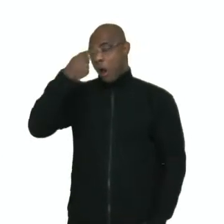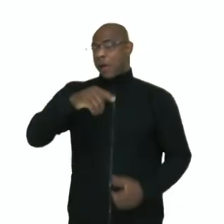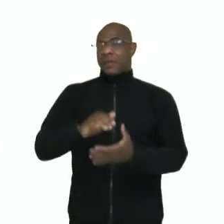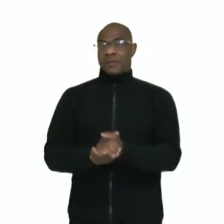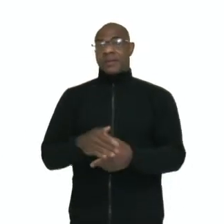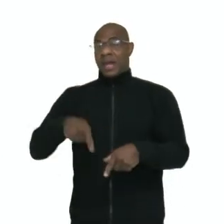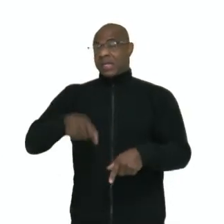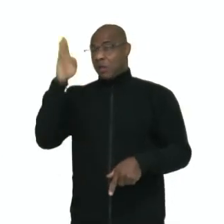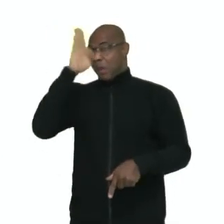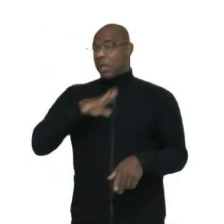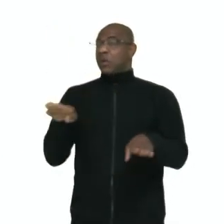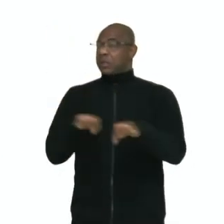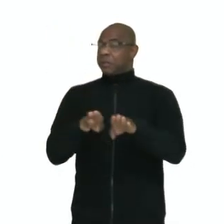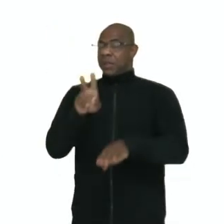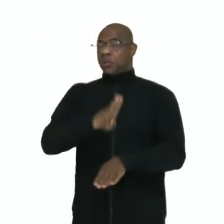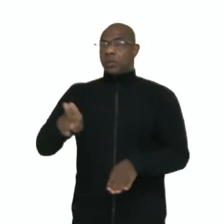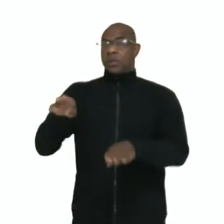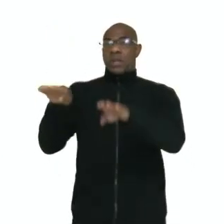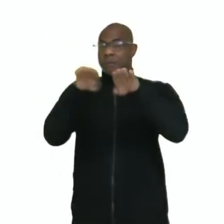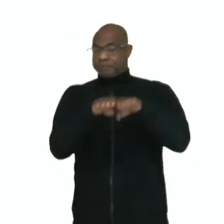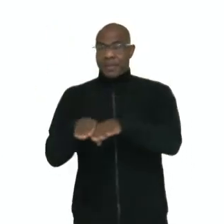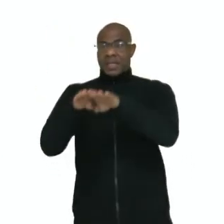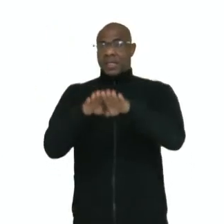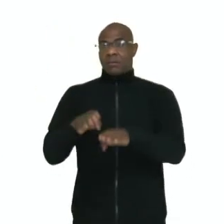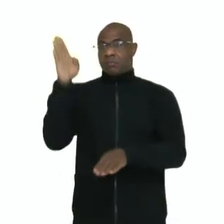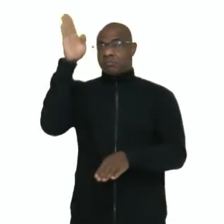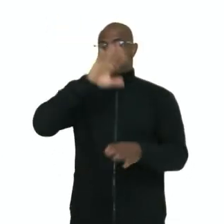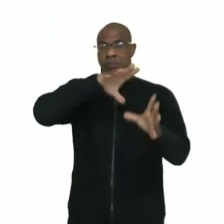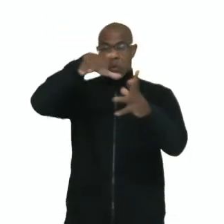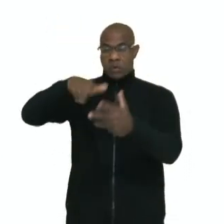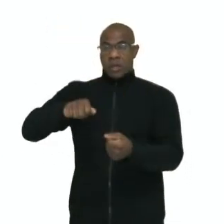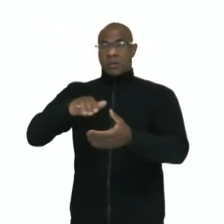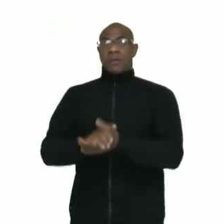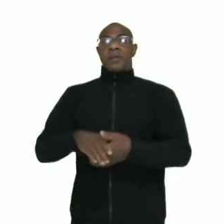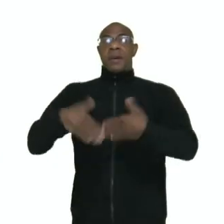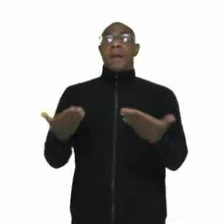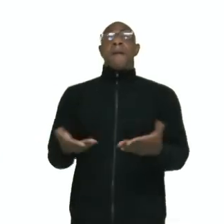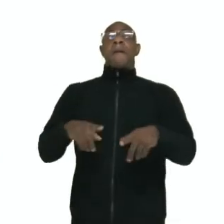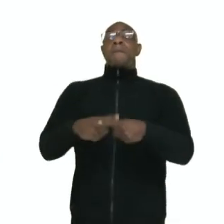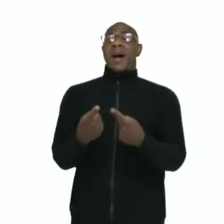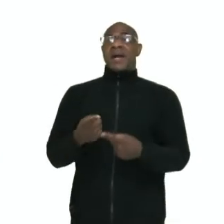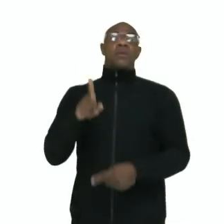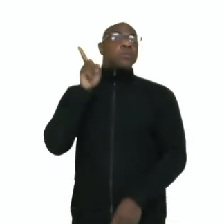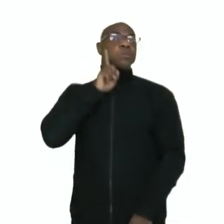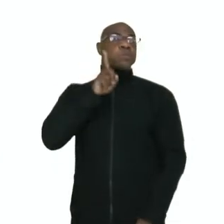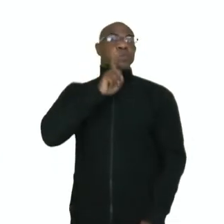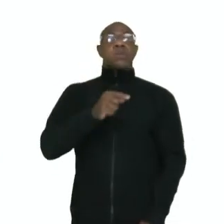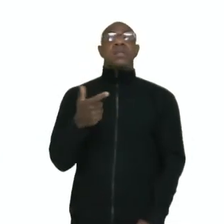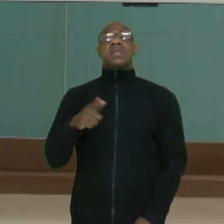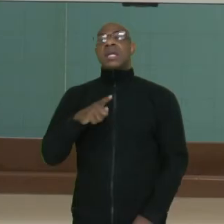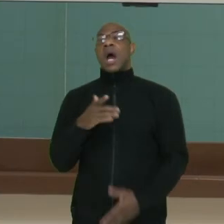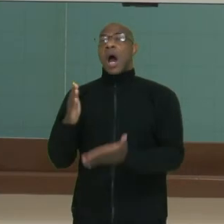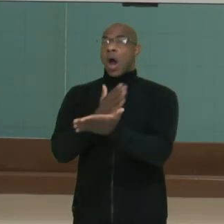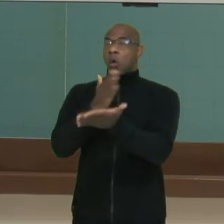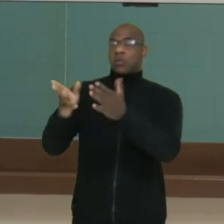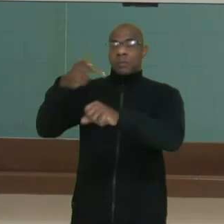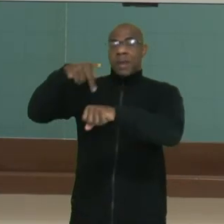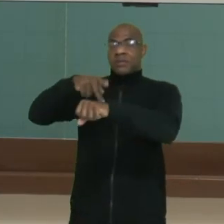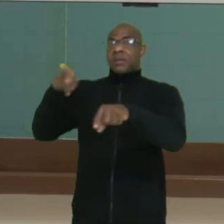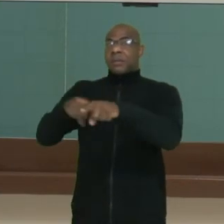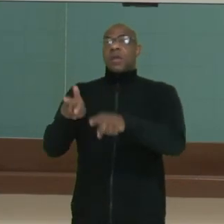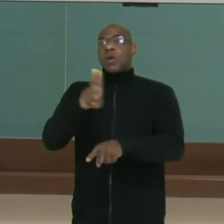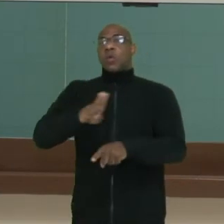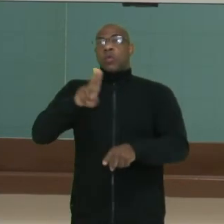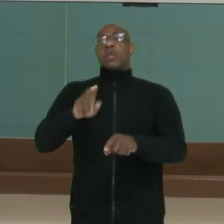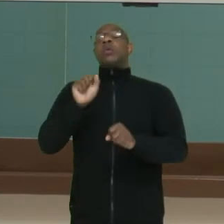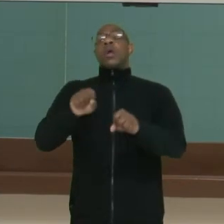como no Brasil, que é o padrão internacional. Mas, nos Estados Unidos e alguns outros países, eles usam o sistema